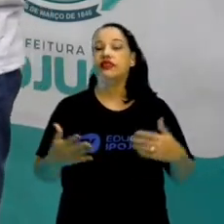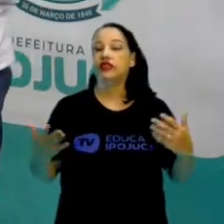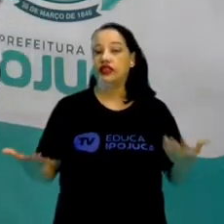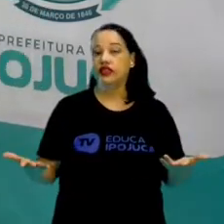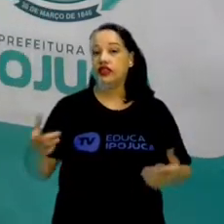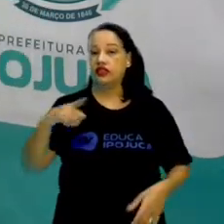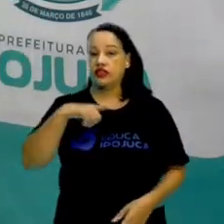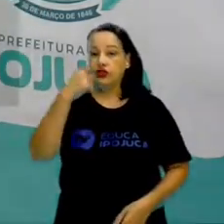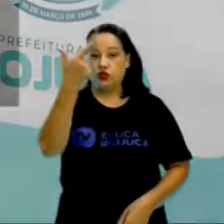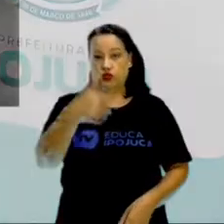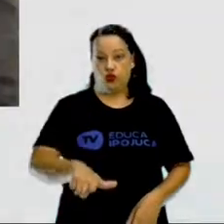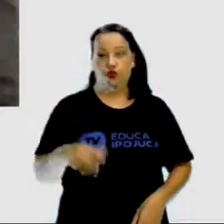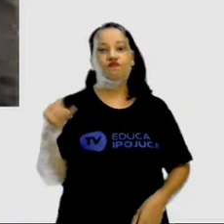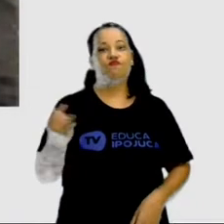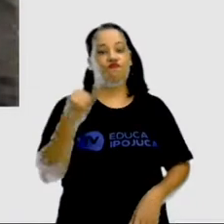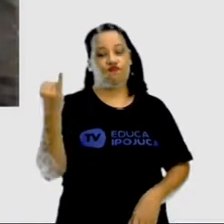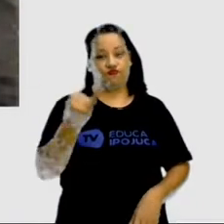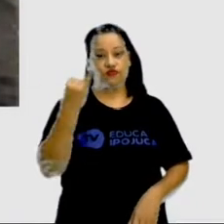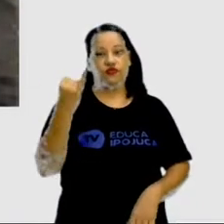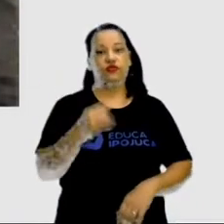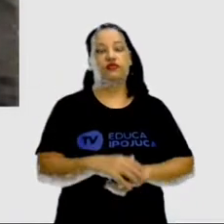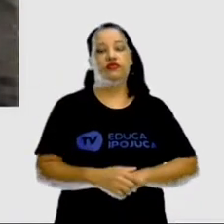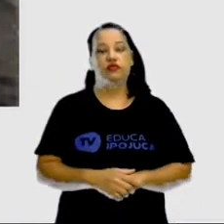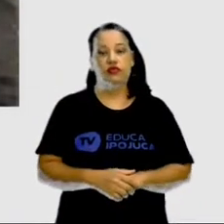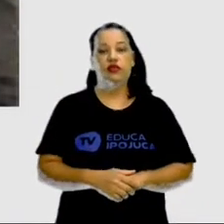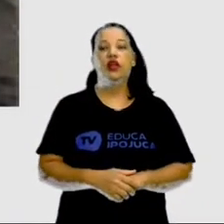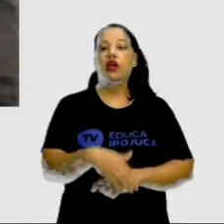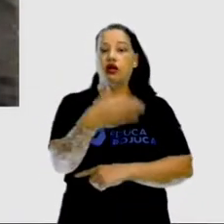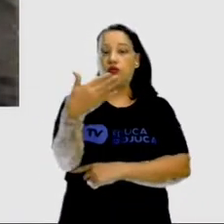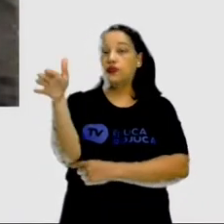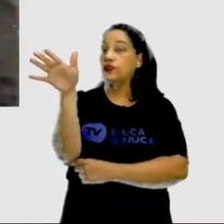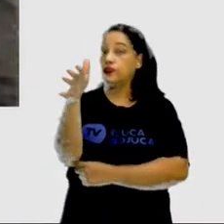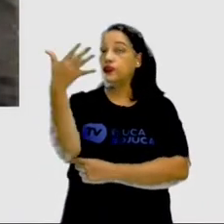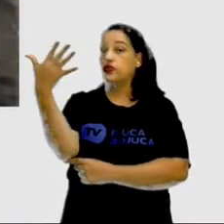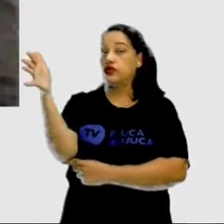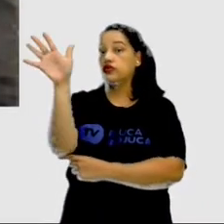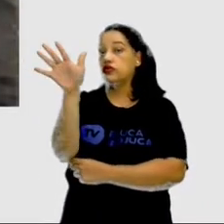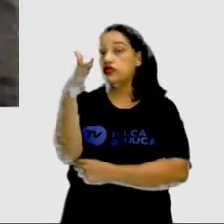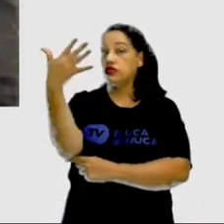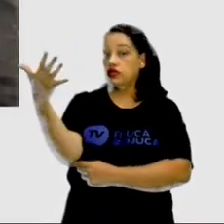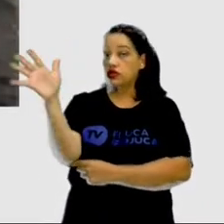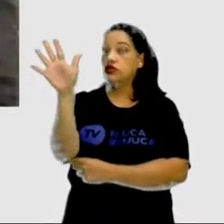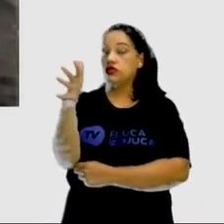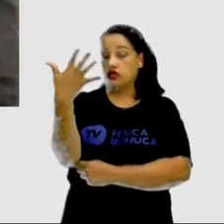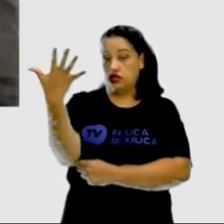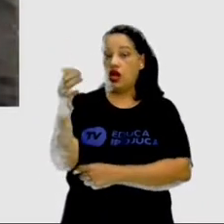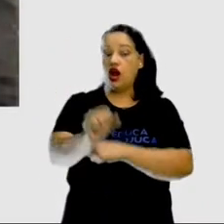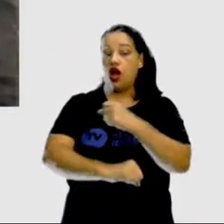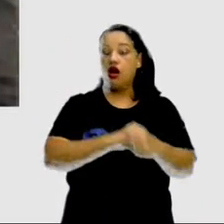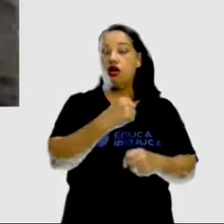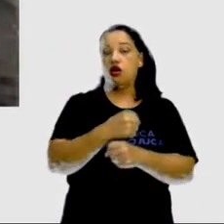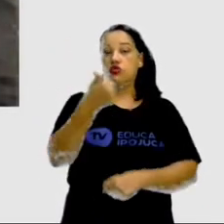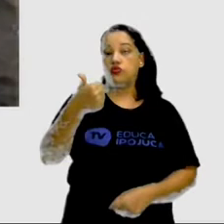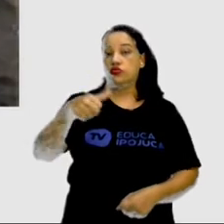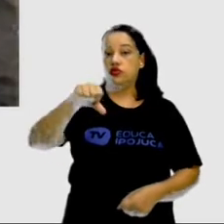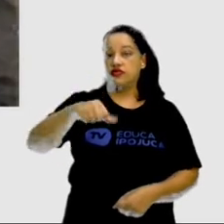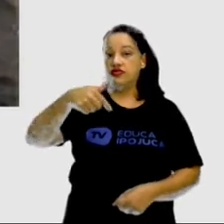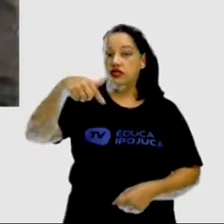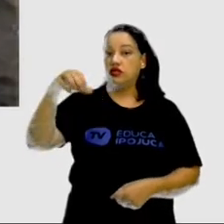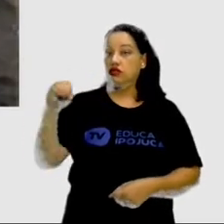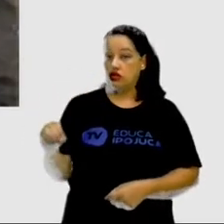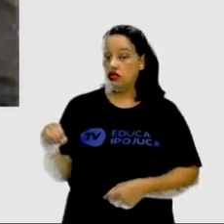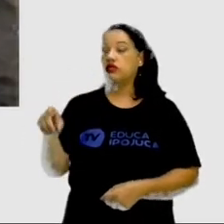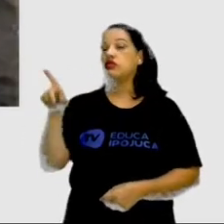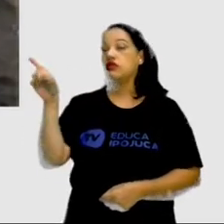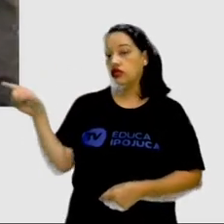aqui tem outro registro interessante, não é? A bandeira do Ipojuca, certo? Ainda na década de 70. Aí em 1970